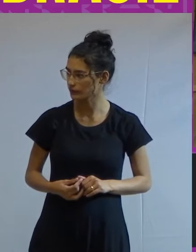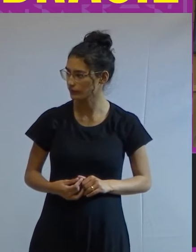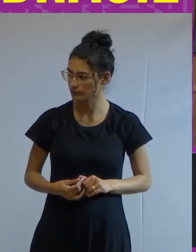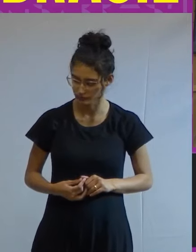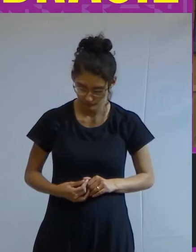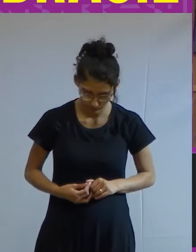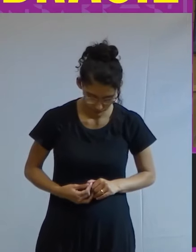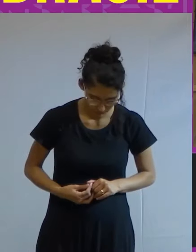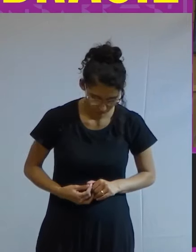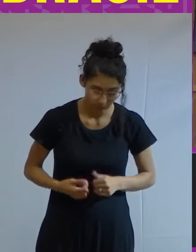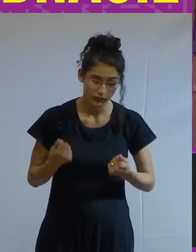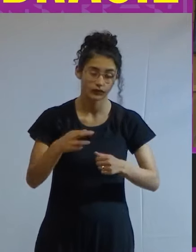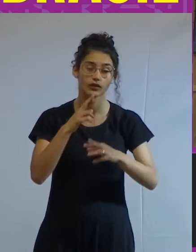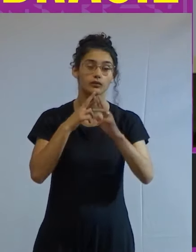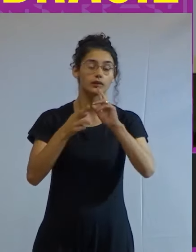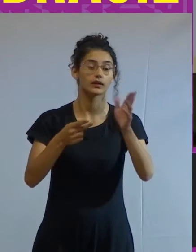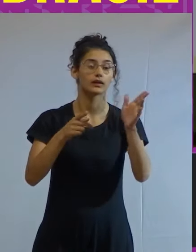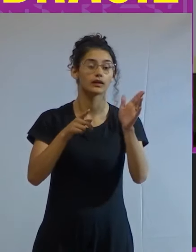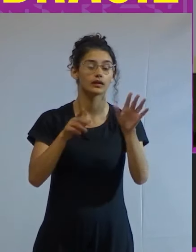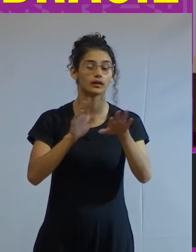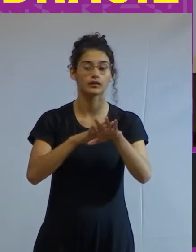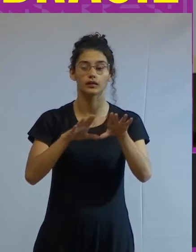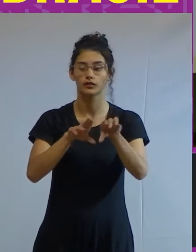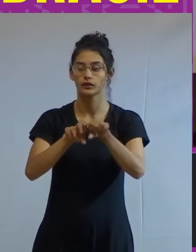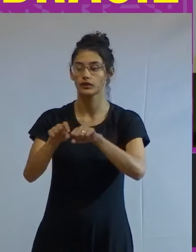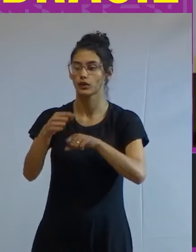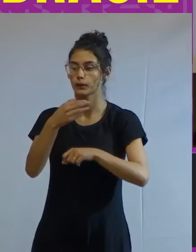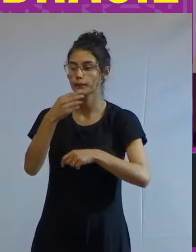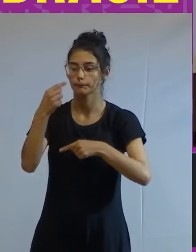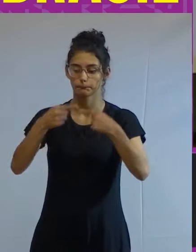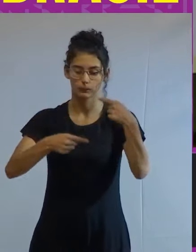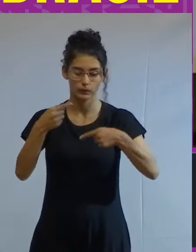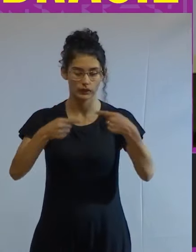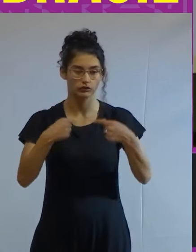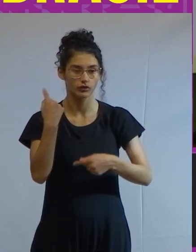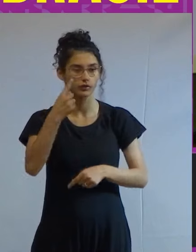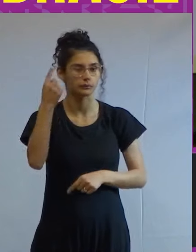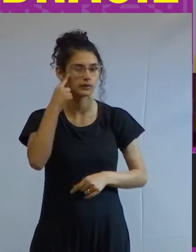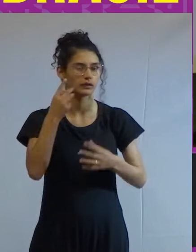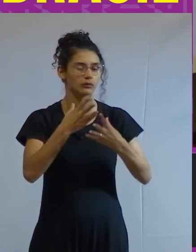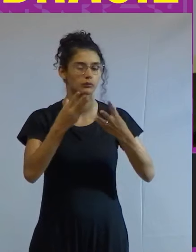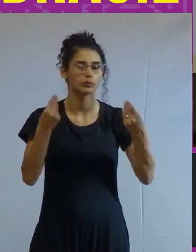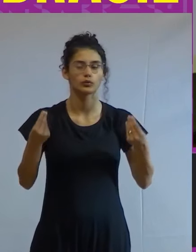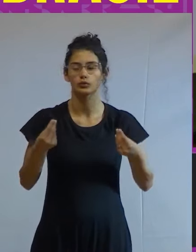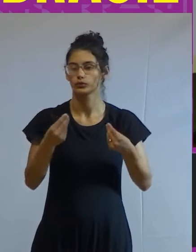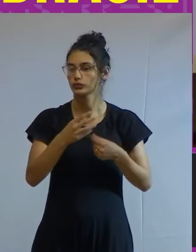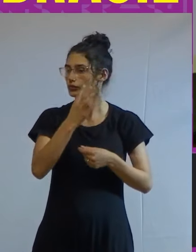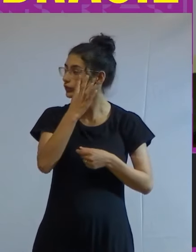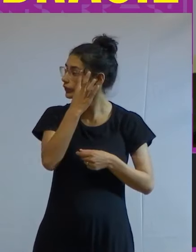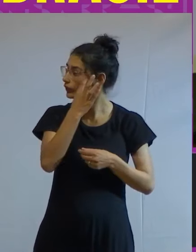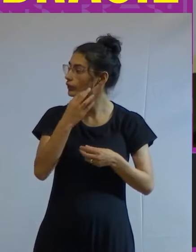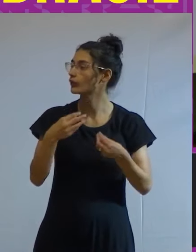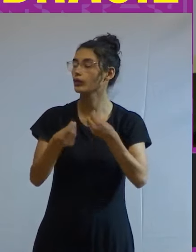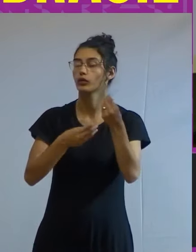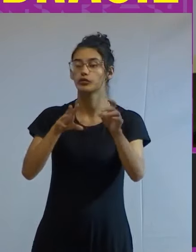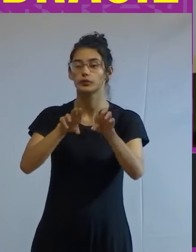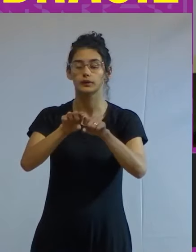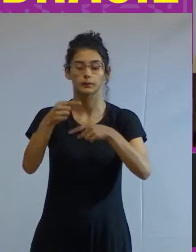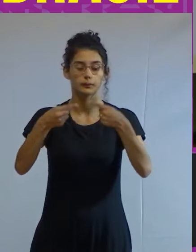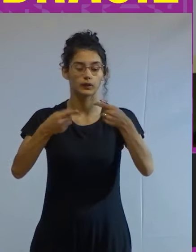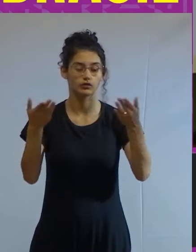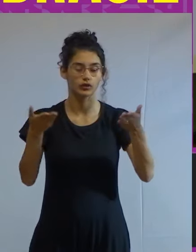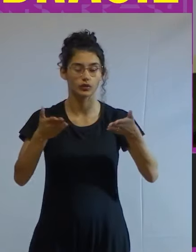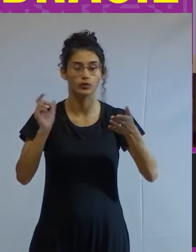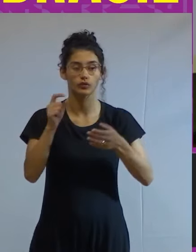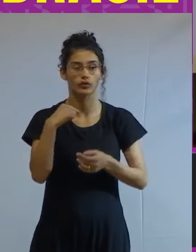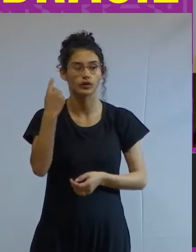função perguntar por exemplo essa coisa da formação política sabe a gente tem que pensar muito nisso como é que é a formação política hoje